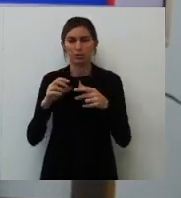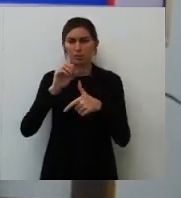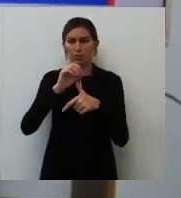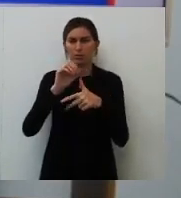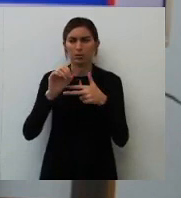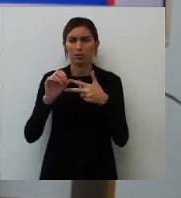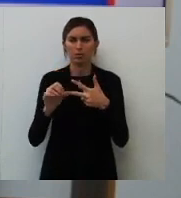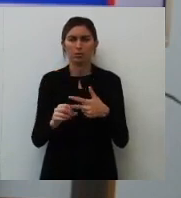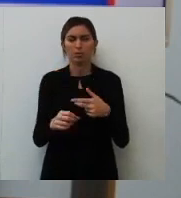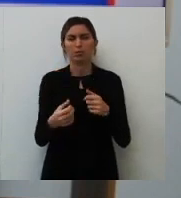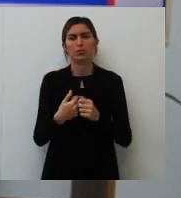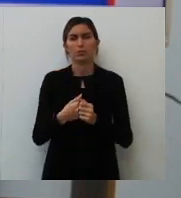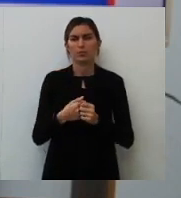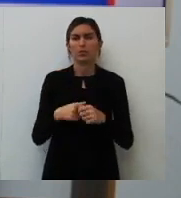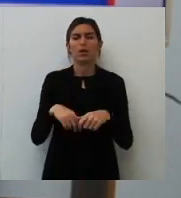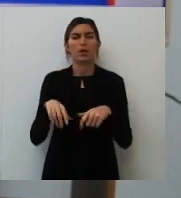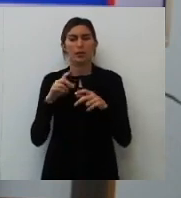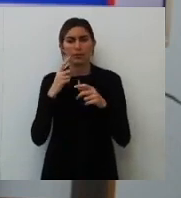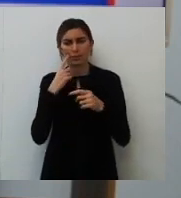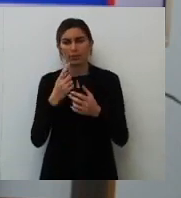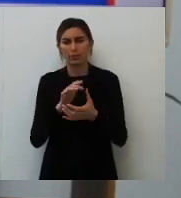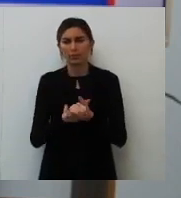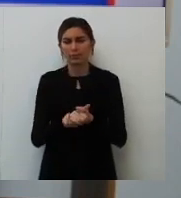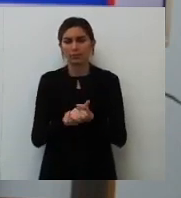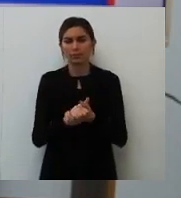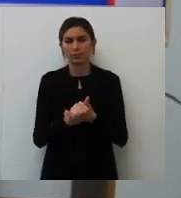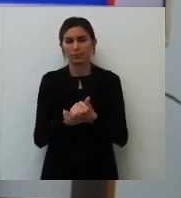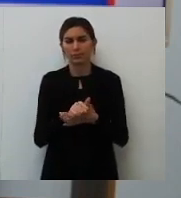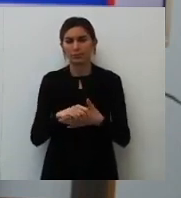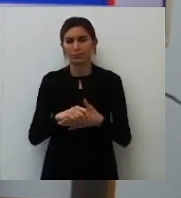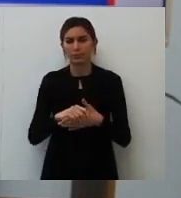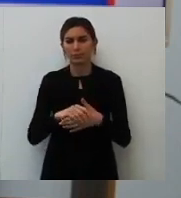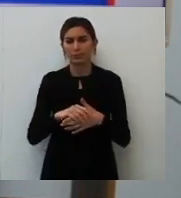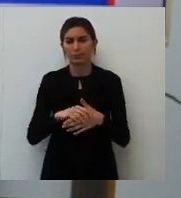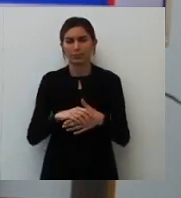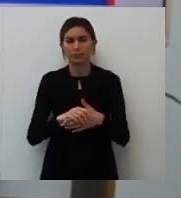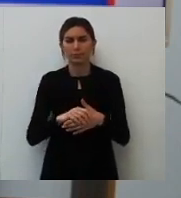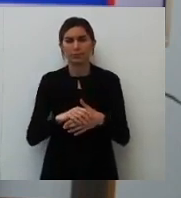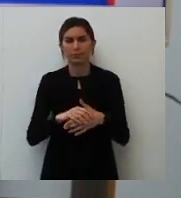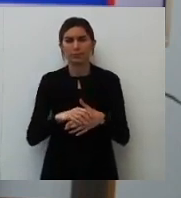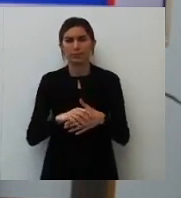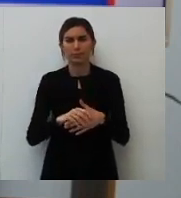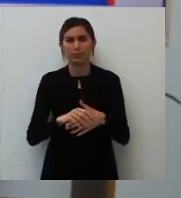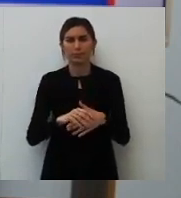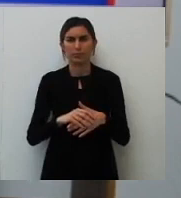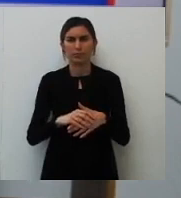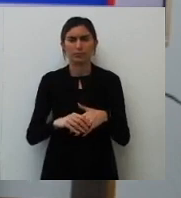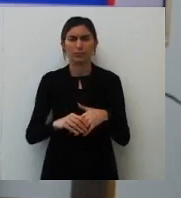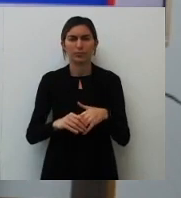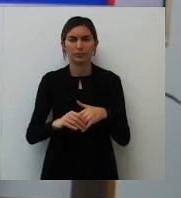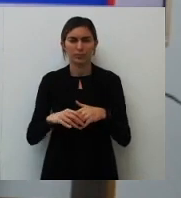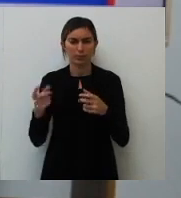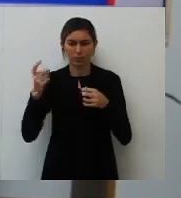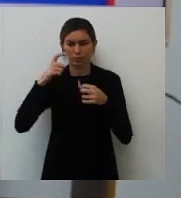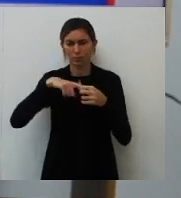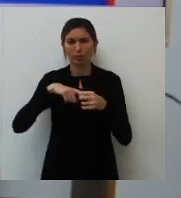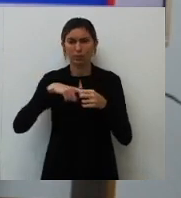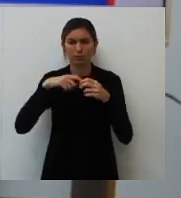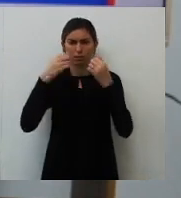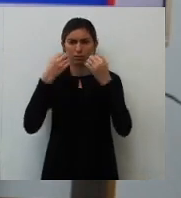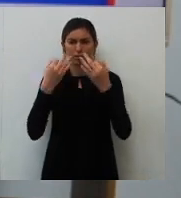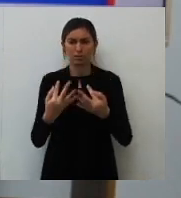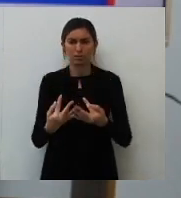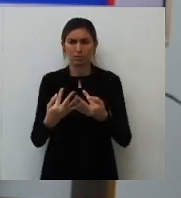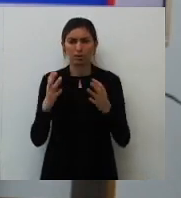tempo eu tenho? Dois minutos. Dois minutos. Diga, meu amor. Dá uma... Volta. Dá uma... Certo. Uma tomada em